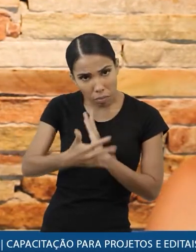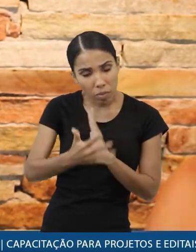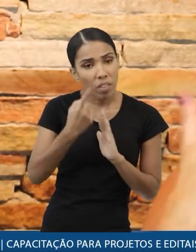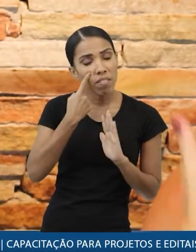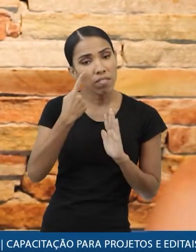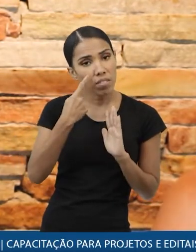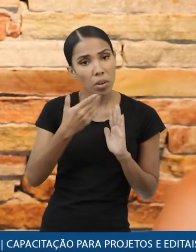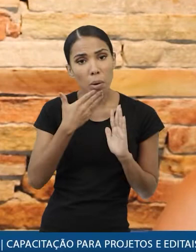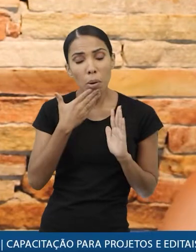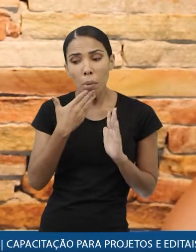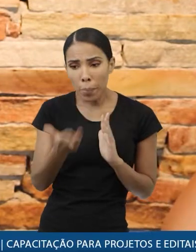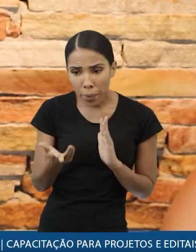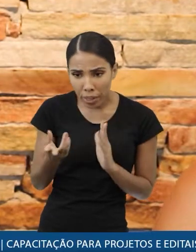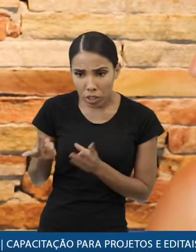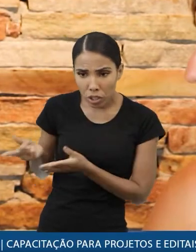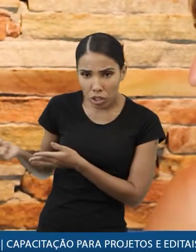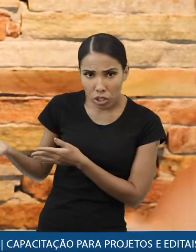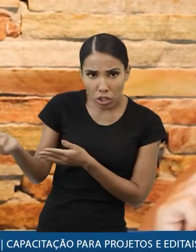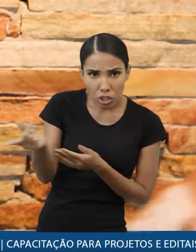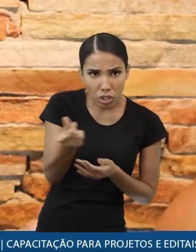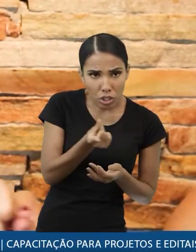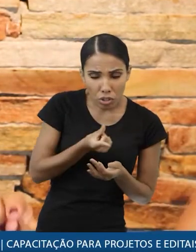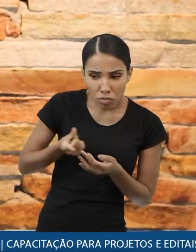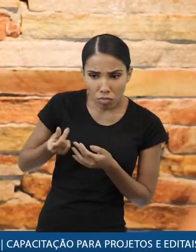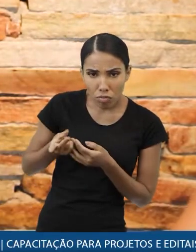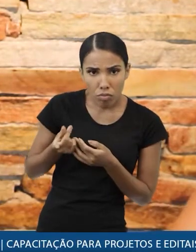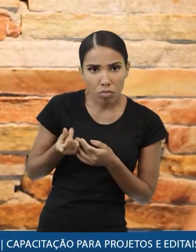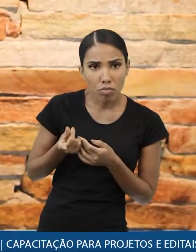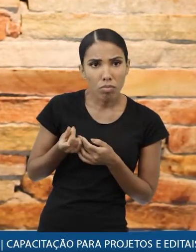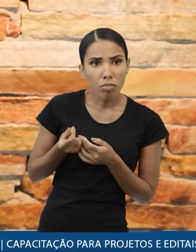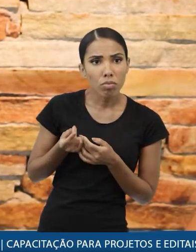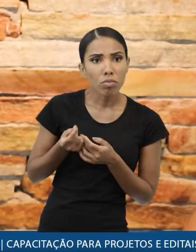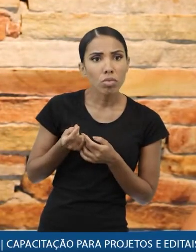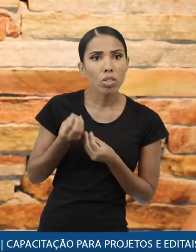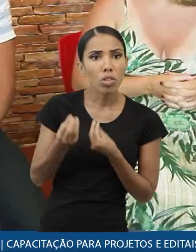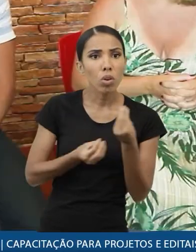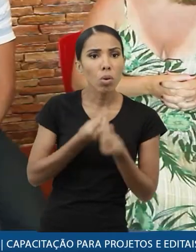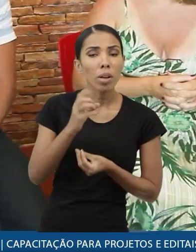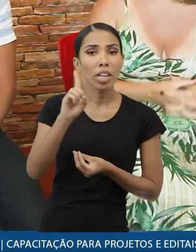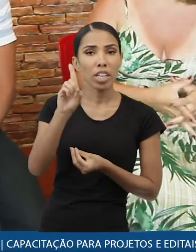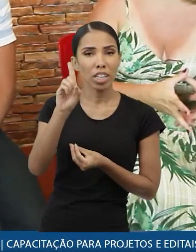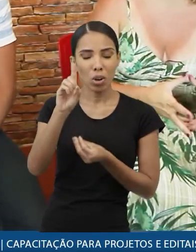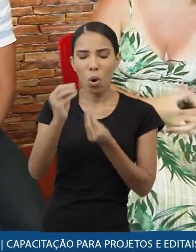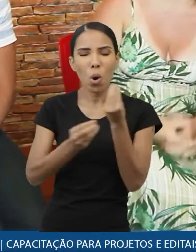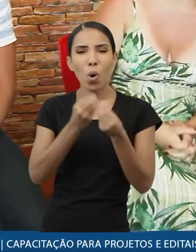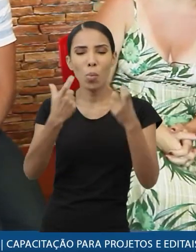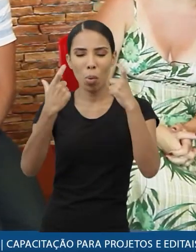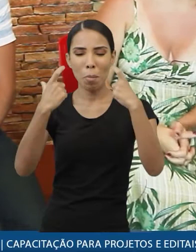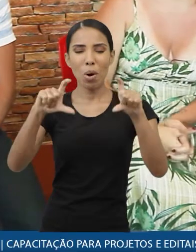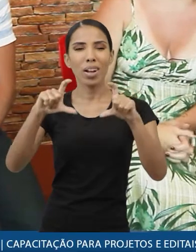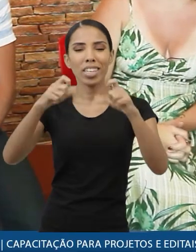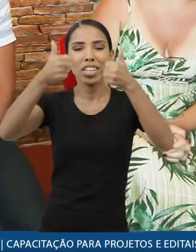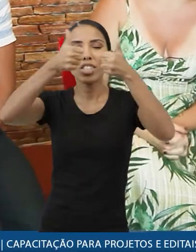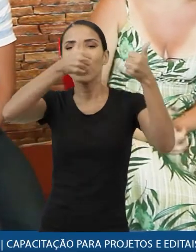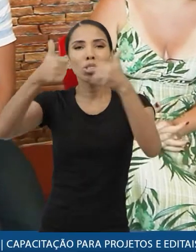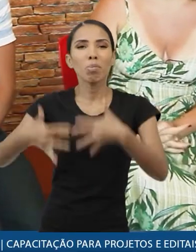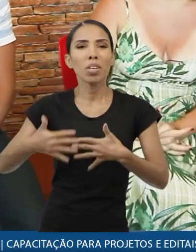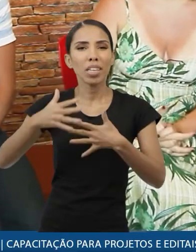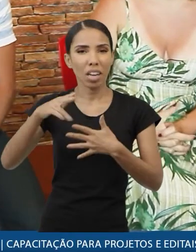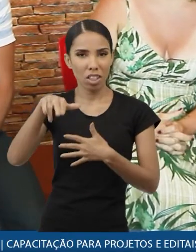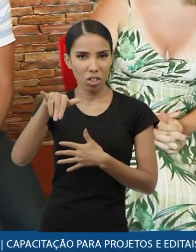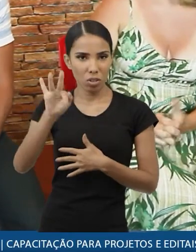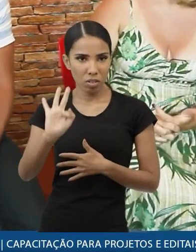verifiquei pedi as notas com o descritivo correto como é que o descritivo de nota Tiago? é isso vai depender de como que